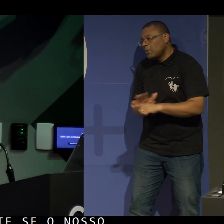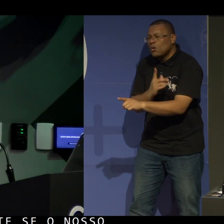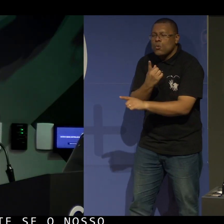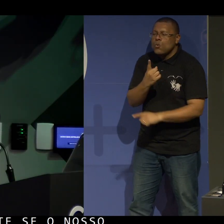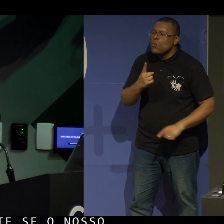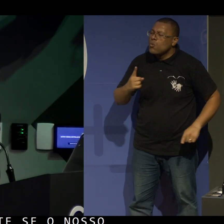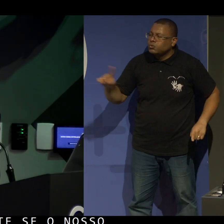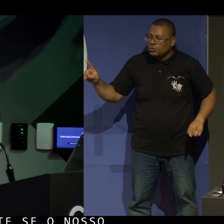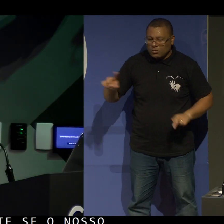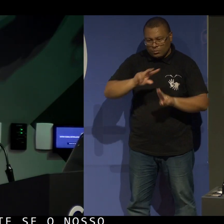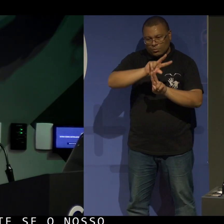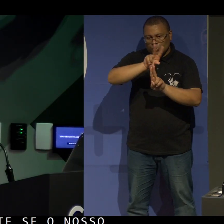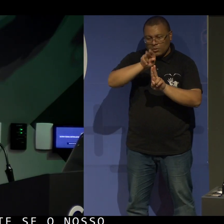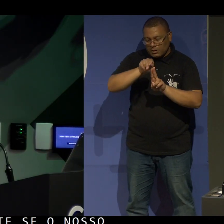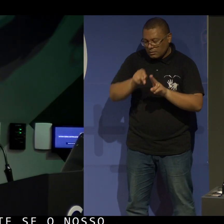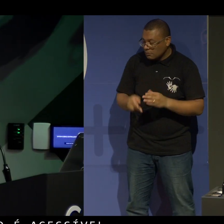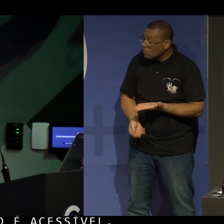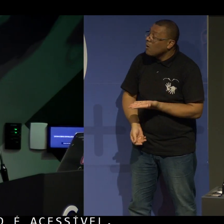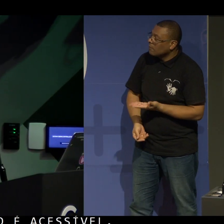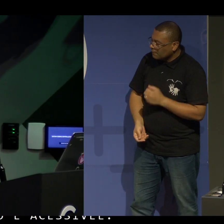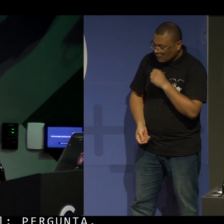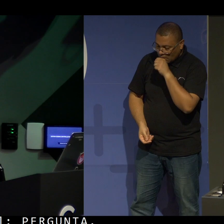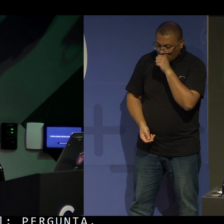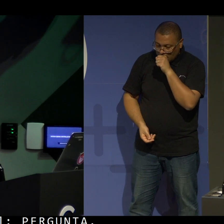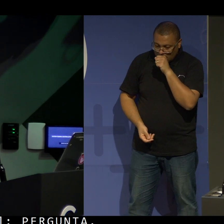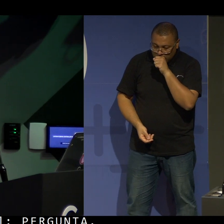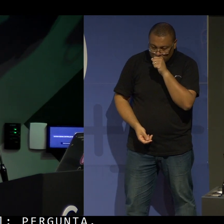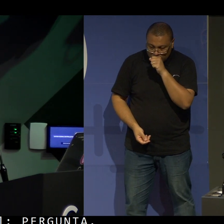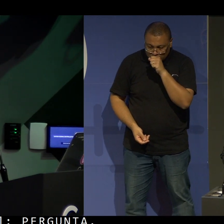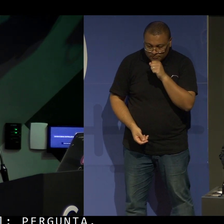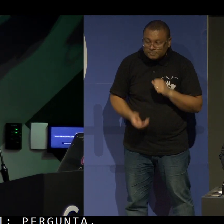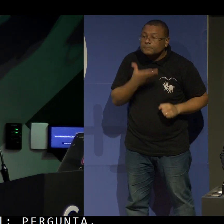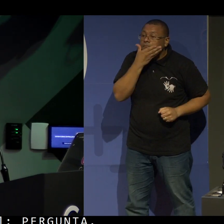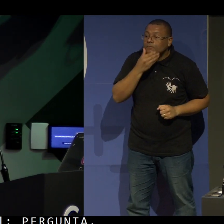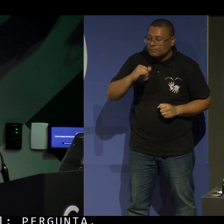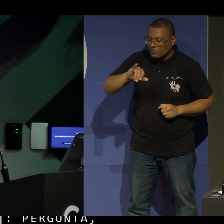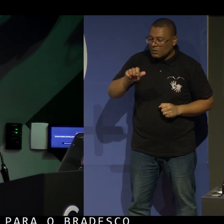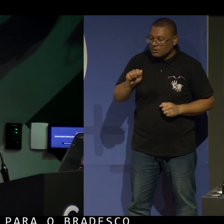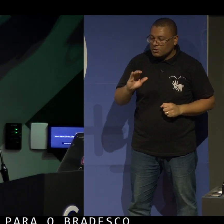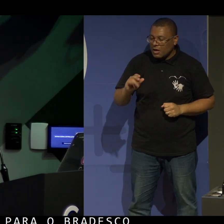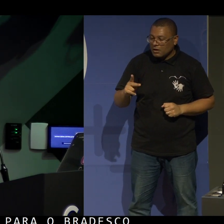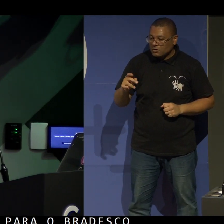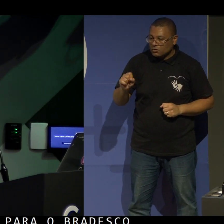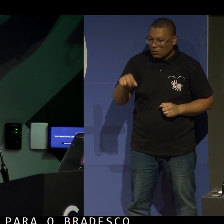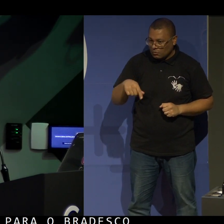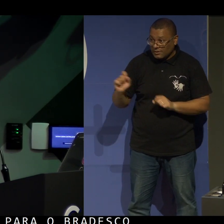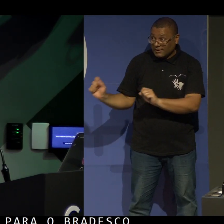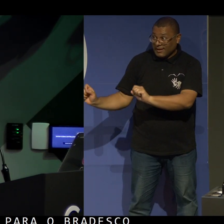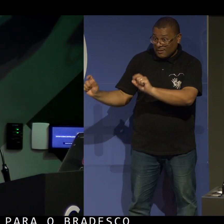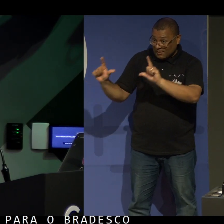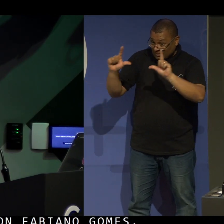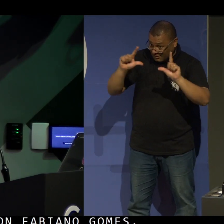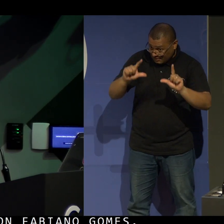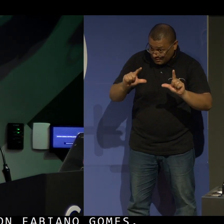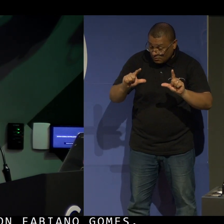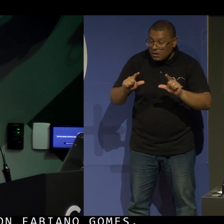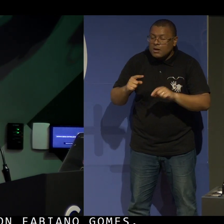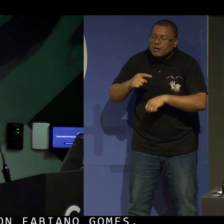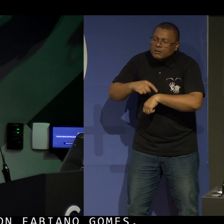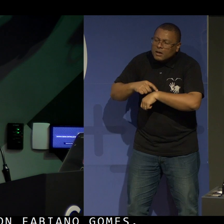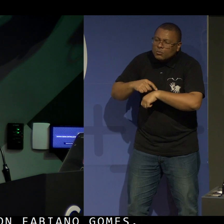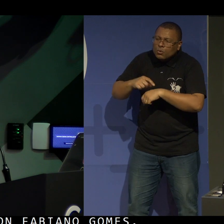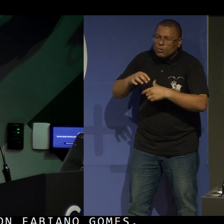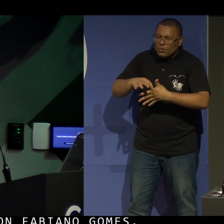pergunta para o Bradesco agora. Do Jackson Fabiano Gomes, na apresentação do Bradesco, foi comentado que, a cada mudança de